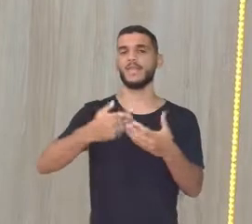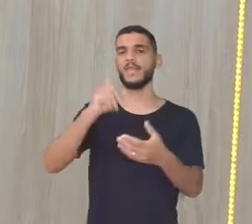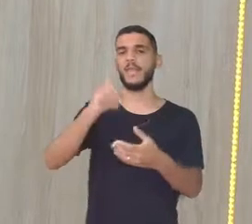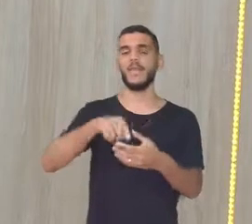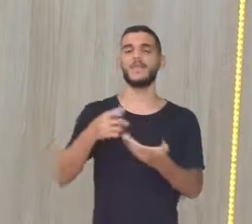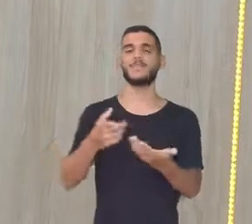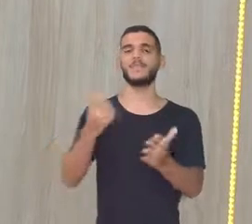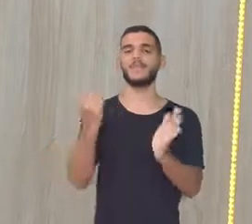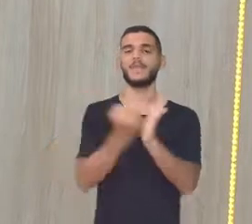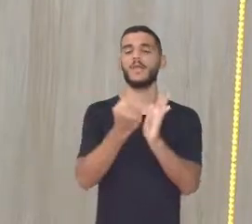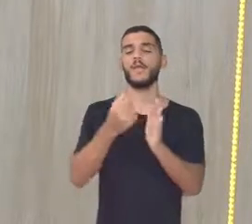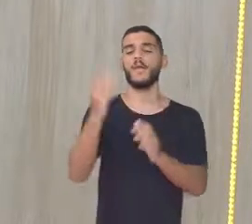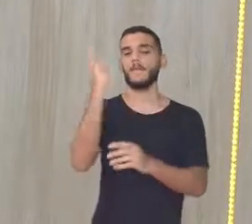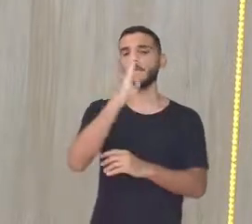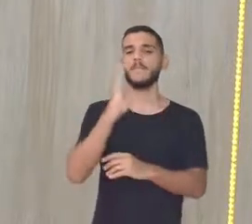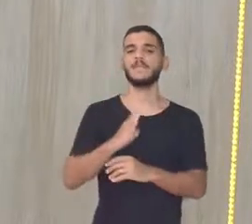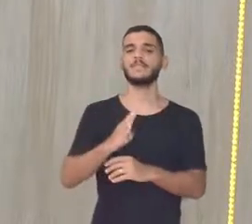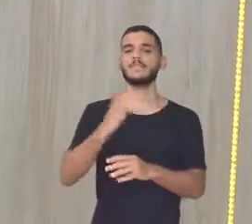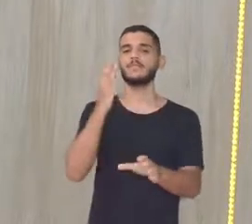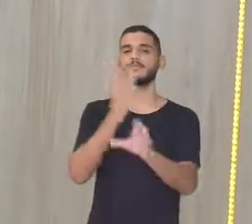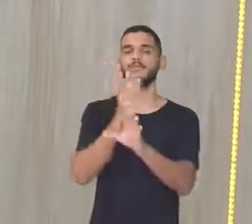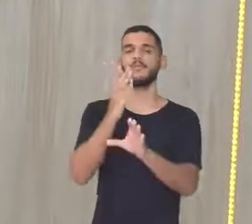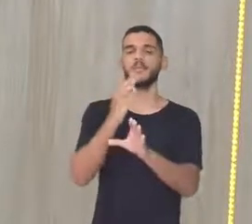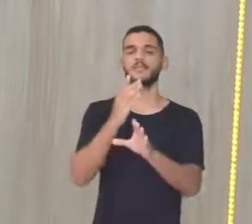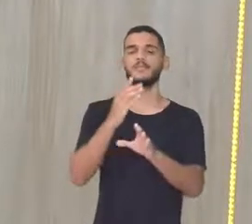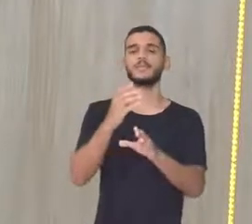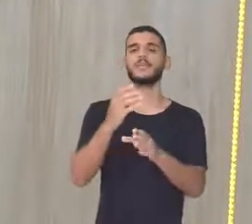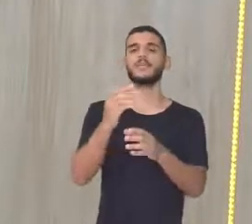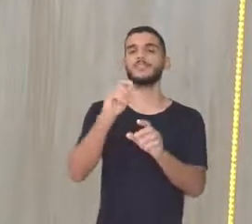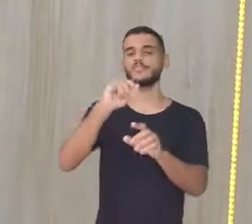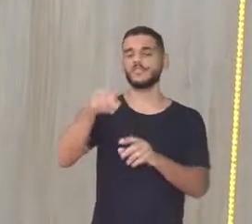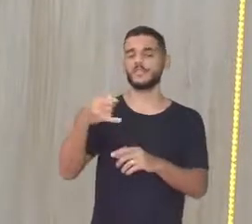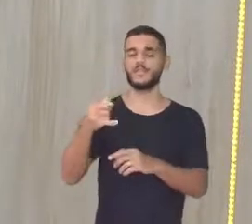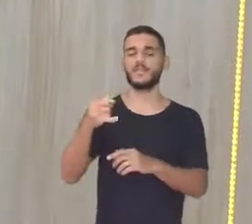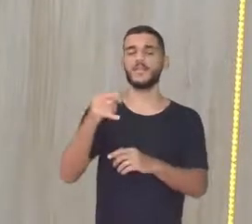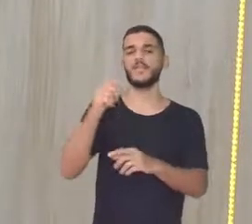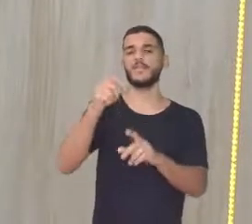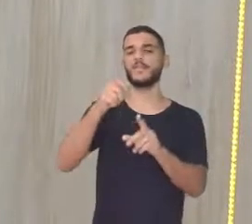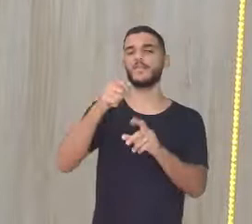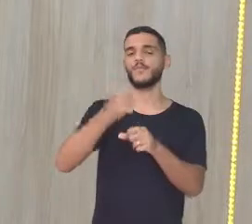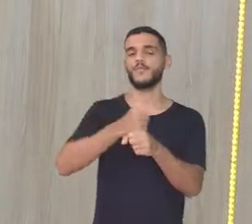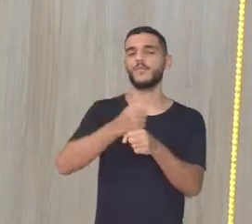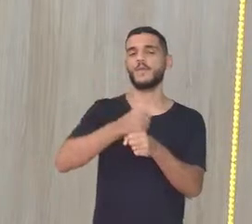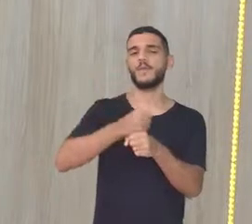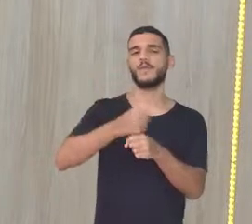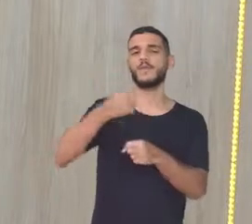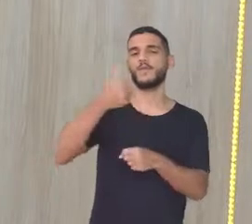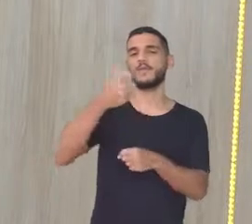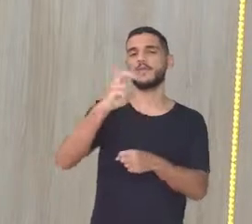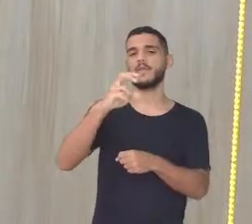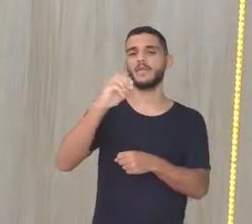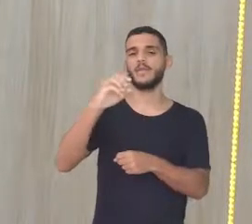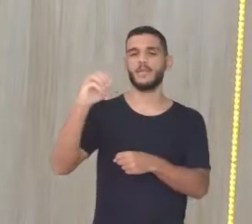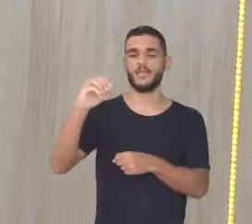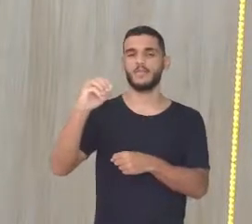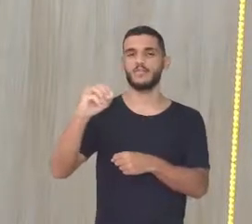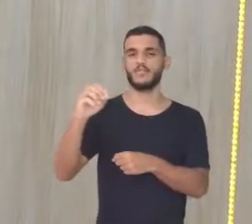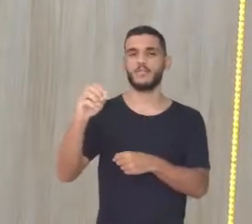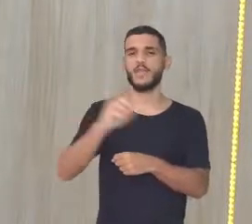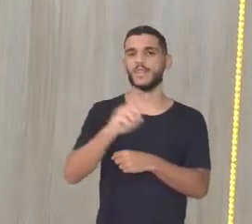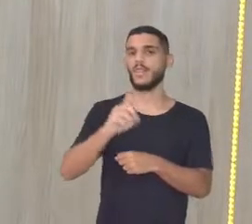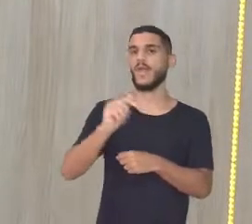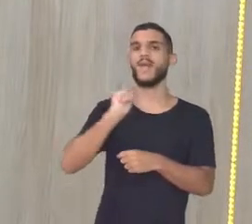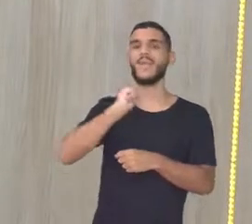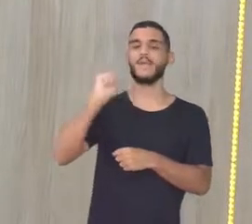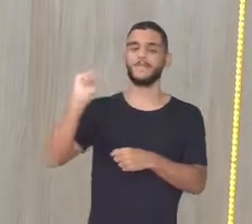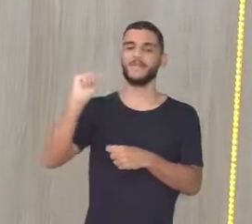Foi descoberto Em janeiro De 1500 E não em abril Lá No outro Em Porto Seguro Da Bahia Certo? Mas